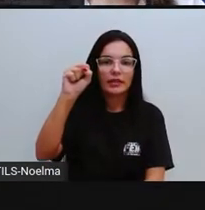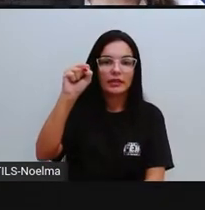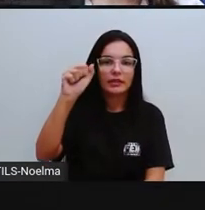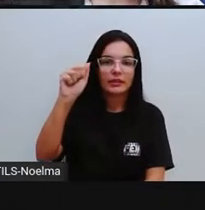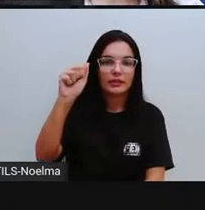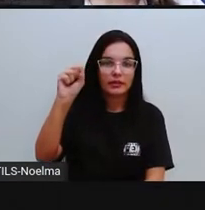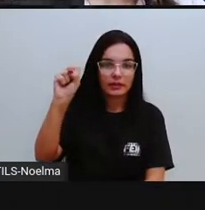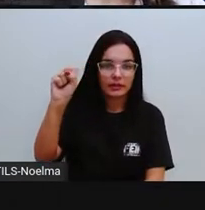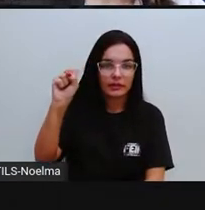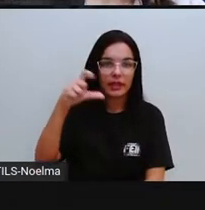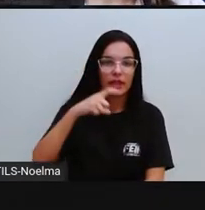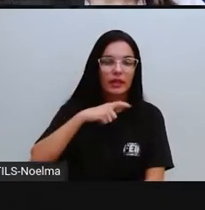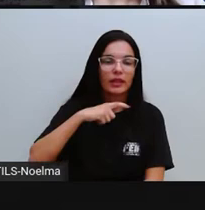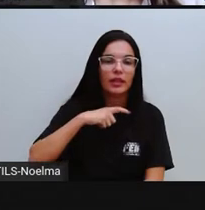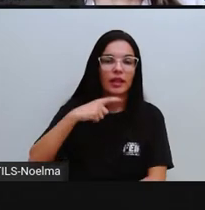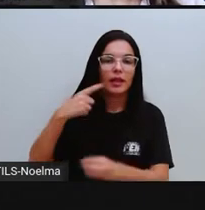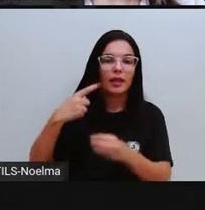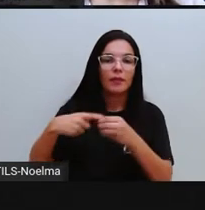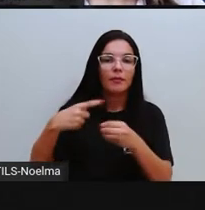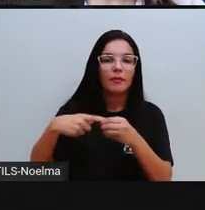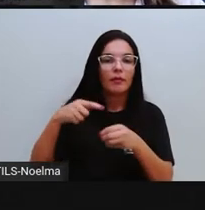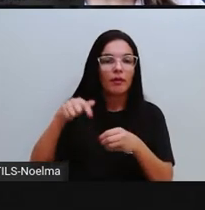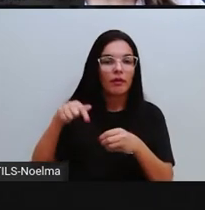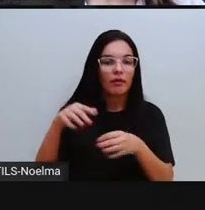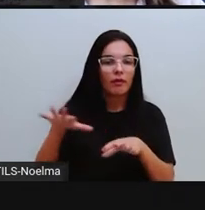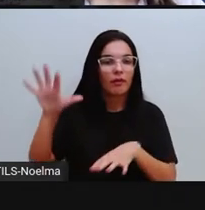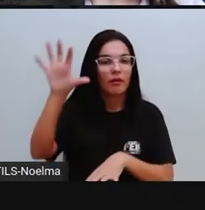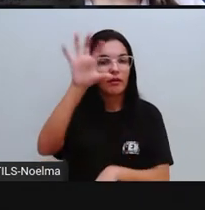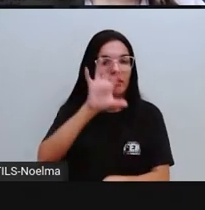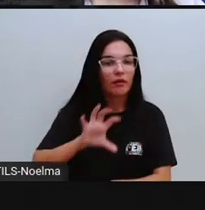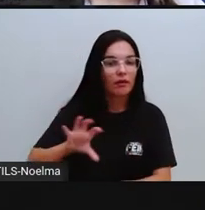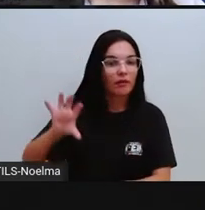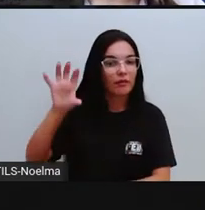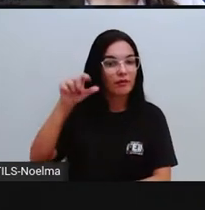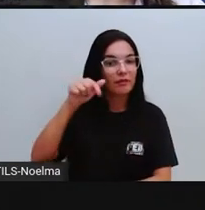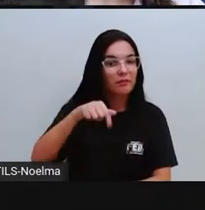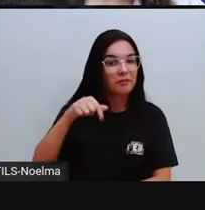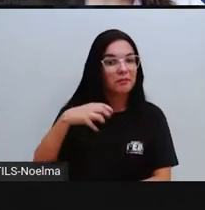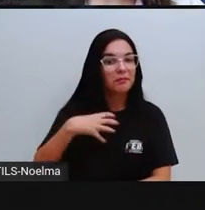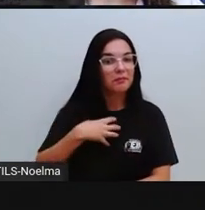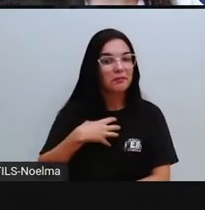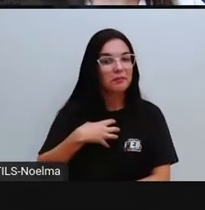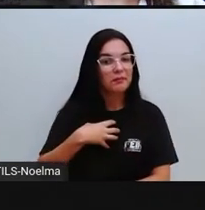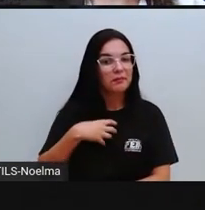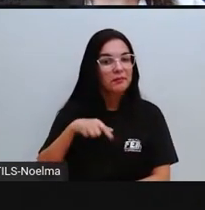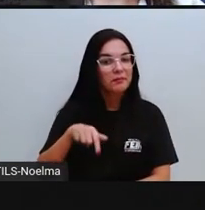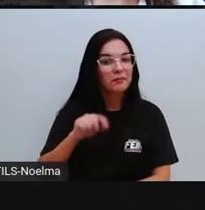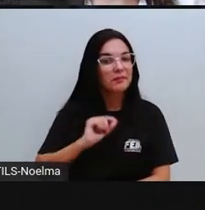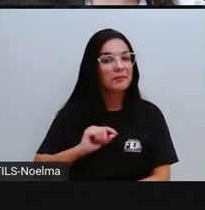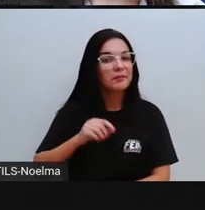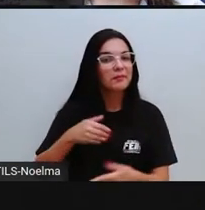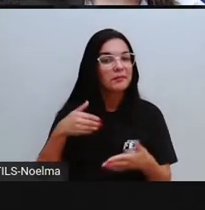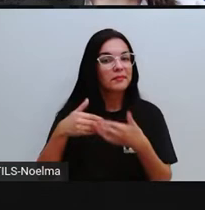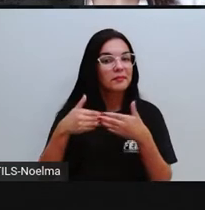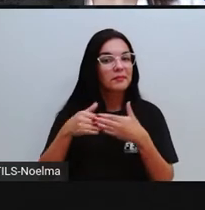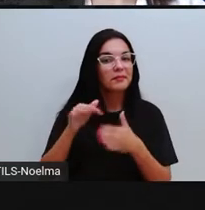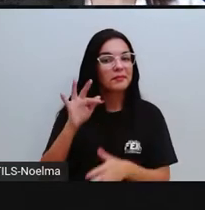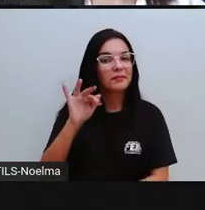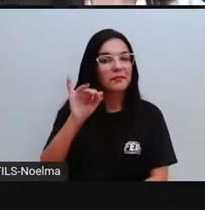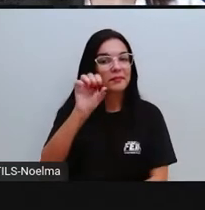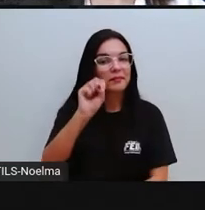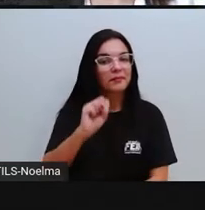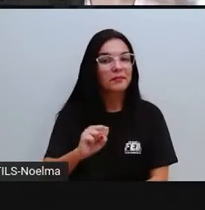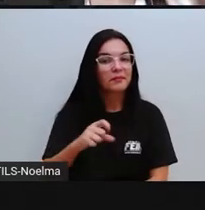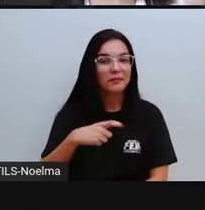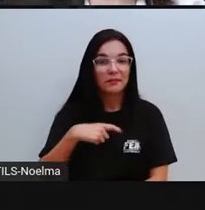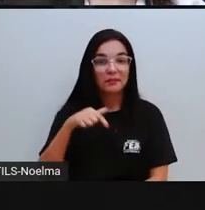importantes, principalmente, aqui para a região, onde nós moramos, porque, aqui também, é,